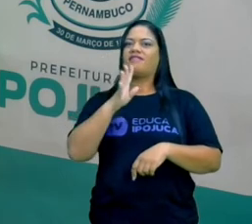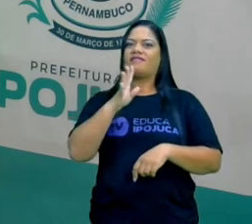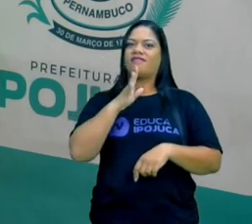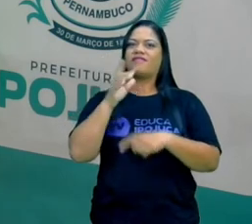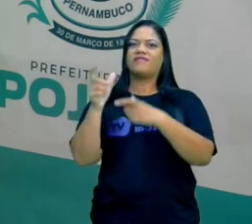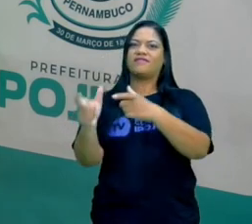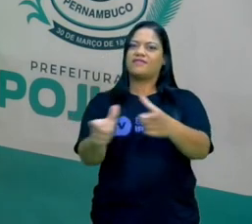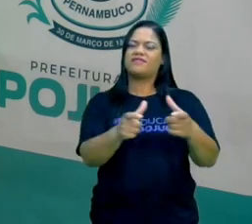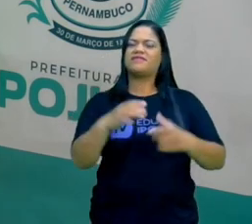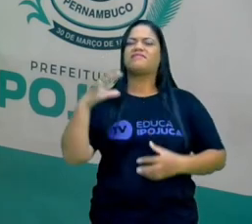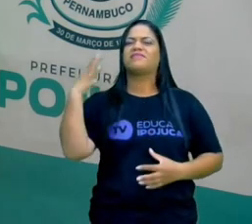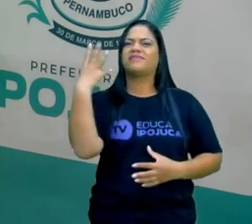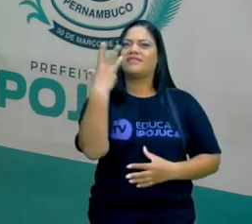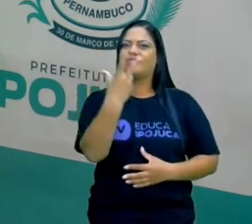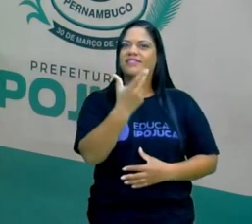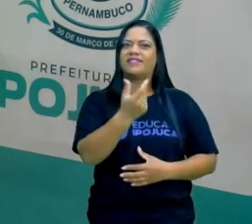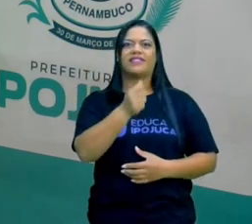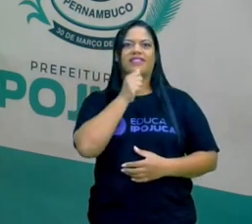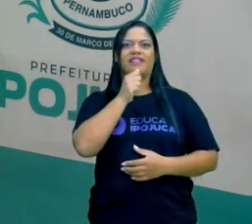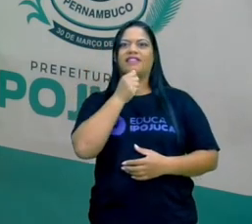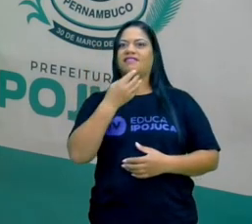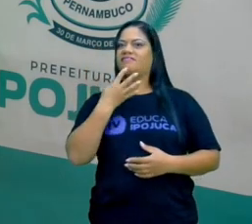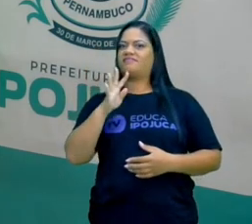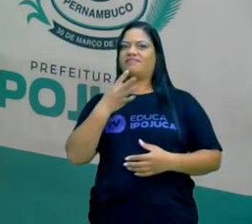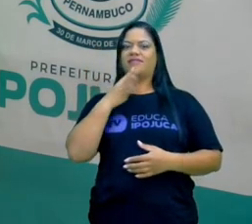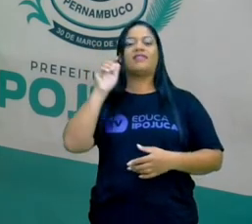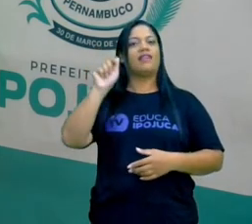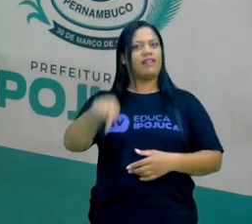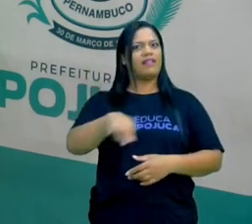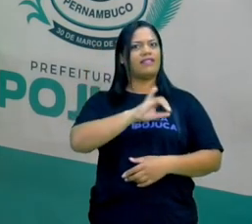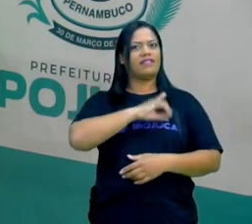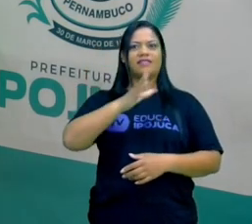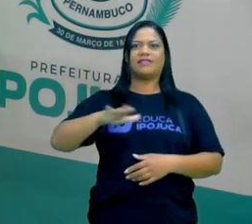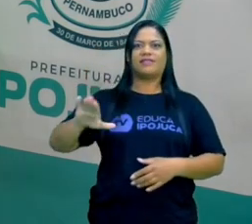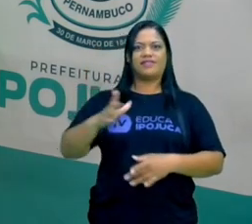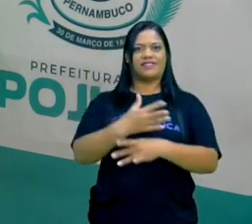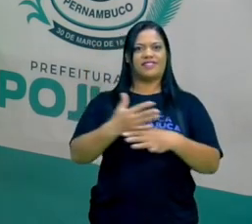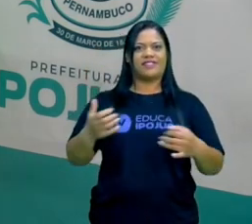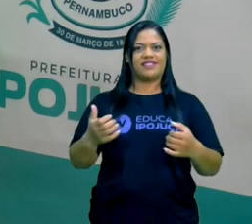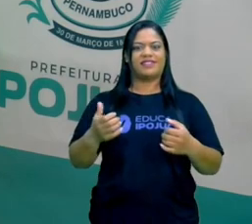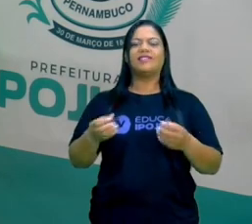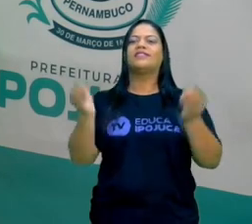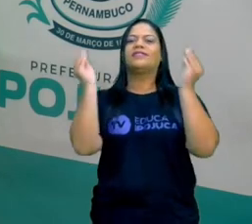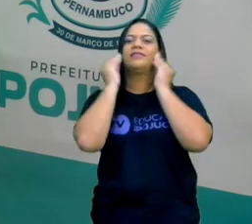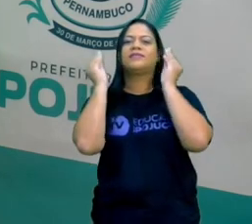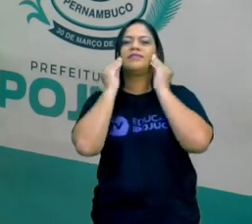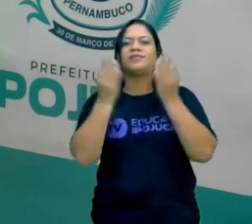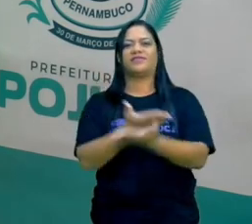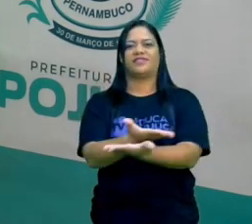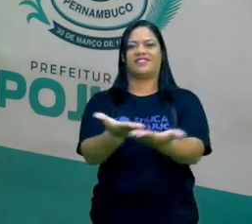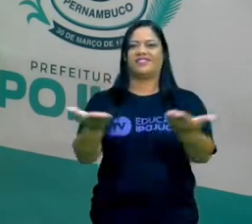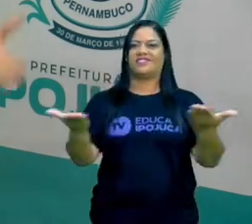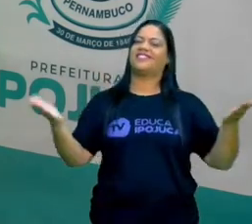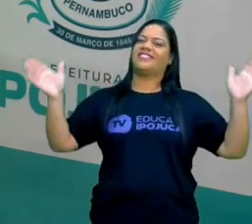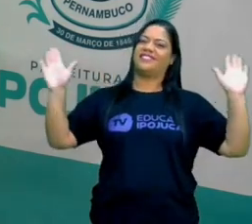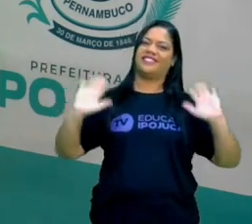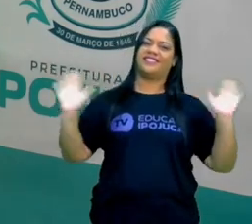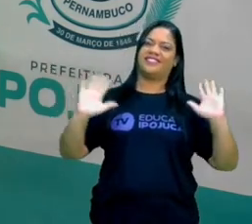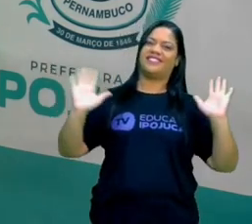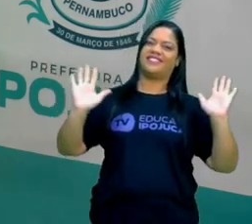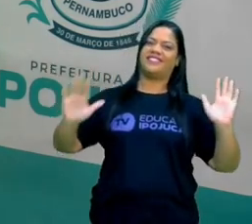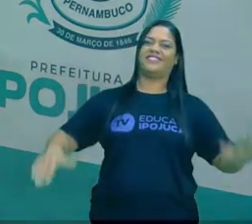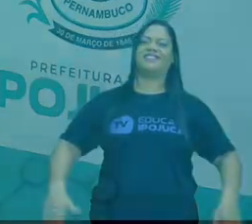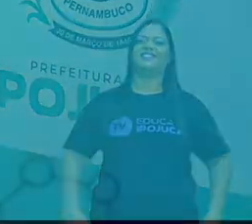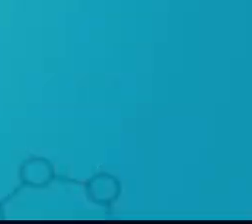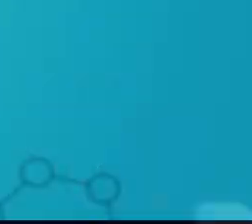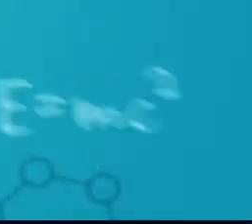conhecer esses lugares lindos que vocês ainda não conhecem dentro da nossa cidade. Tá certo? Um beijo grande pra vocês e até a próxima aula!